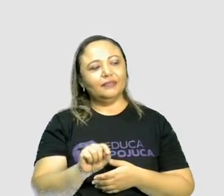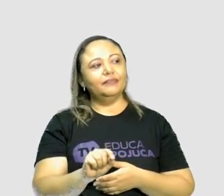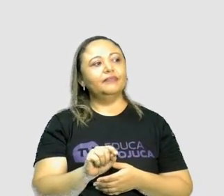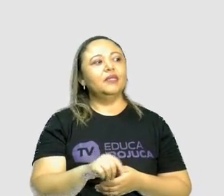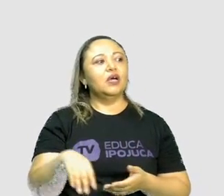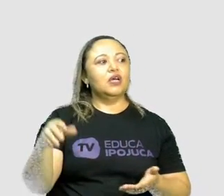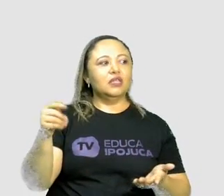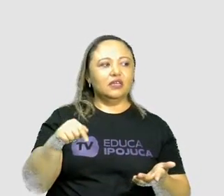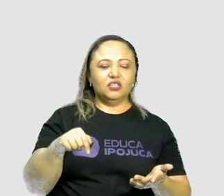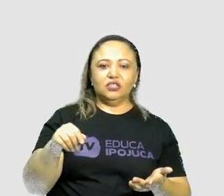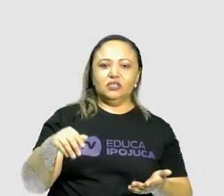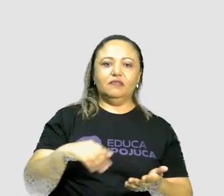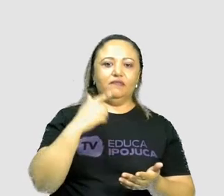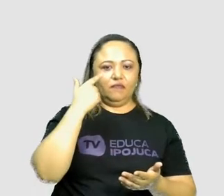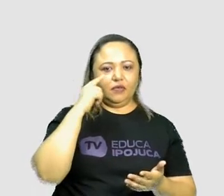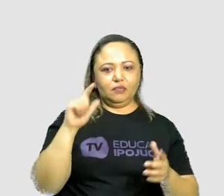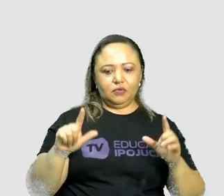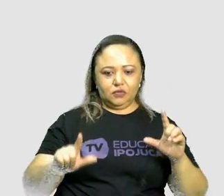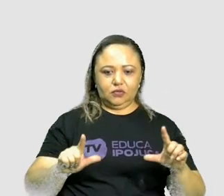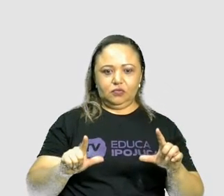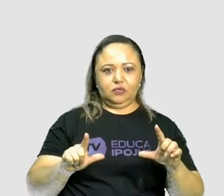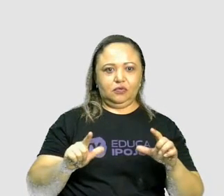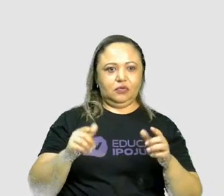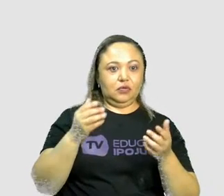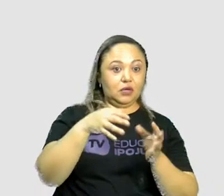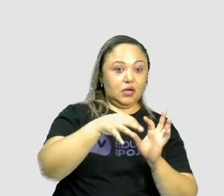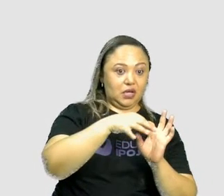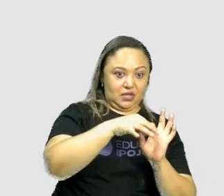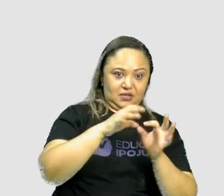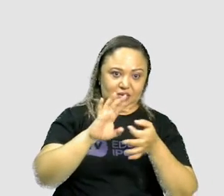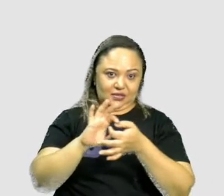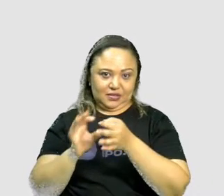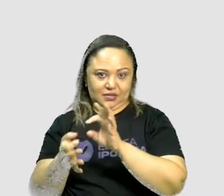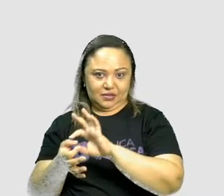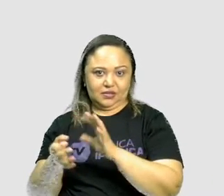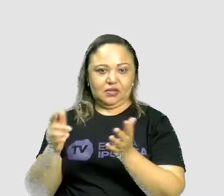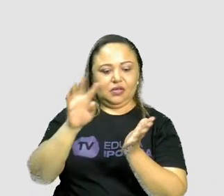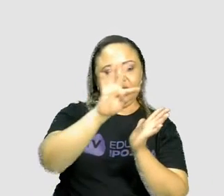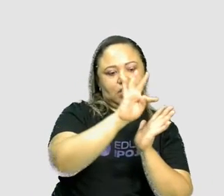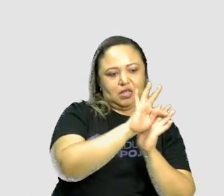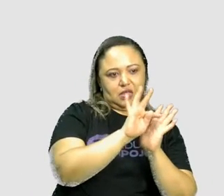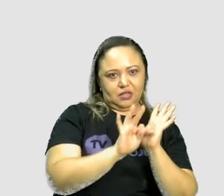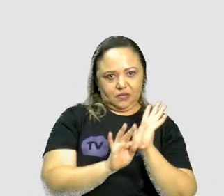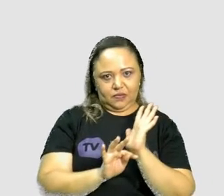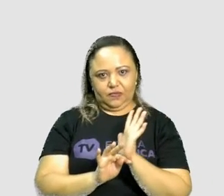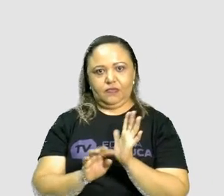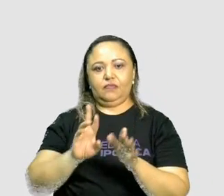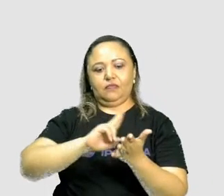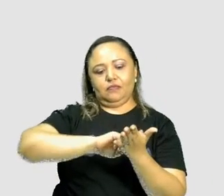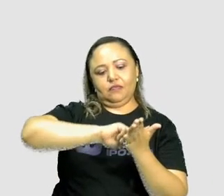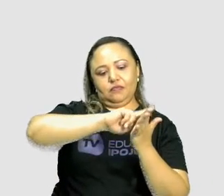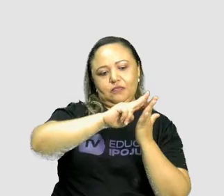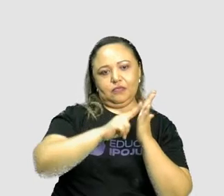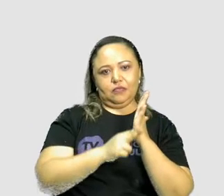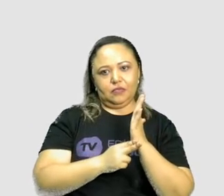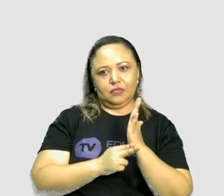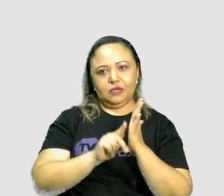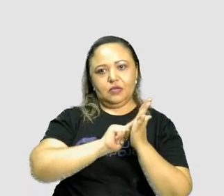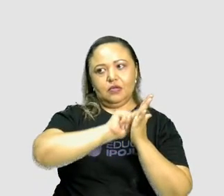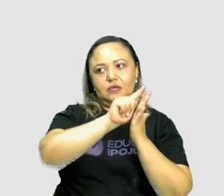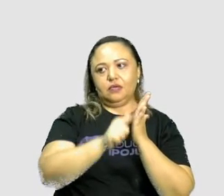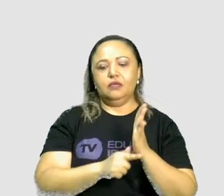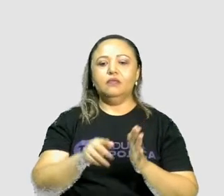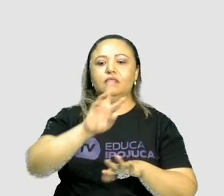ocorrência da intertextualidade em diferentes gêneros textuais, né? Em pinturas,